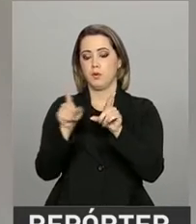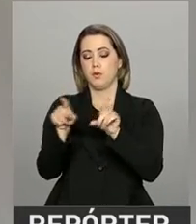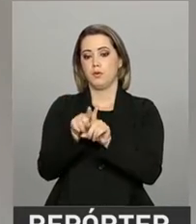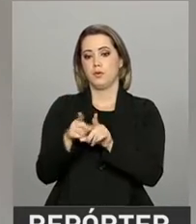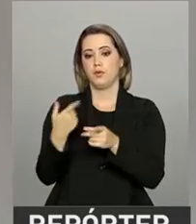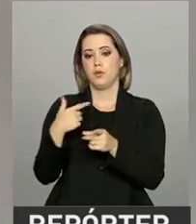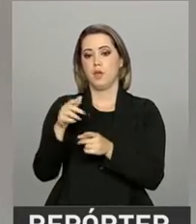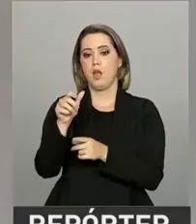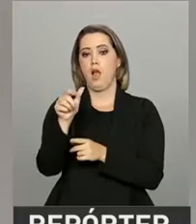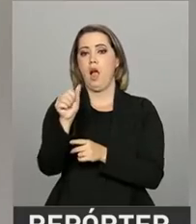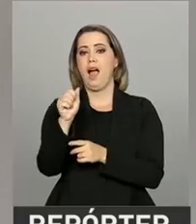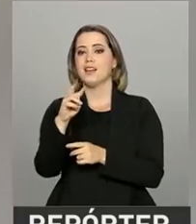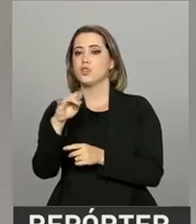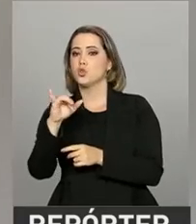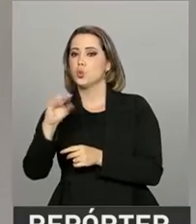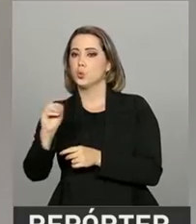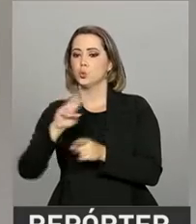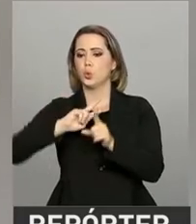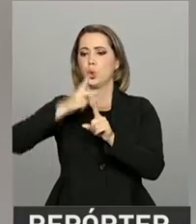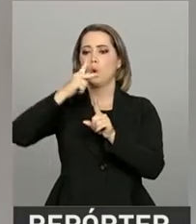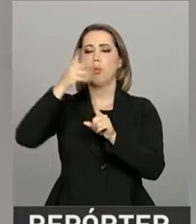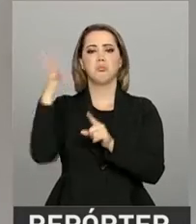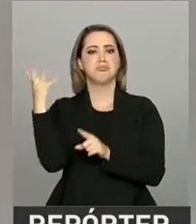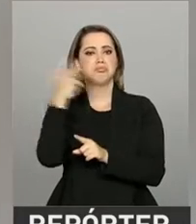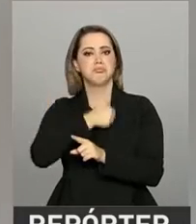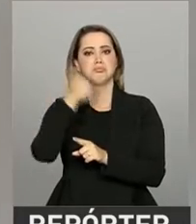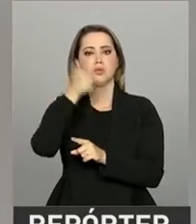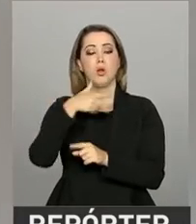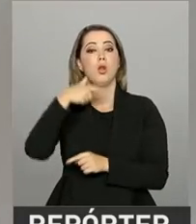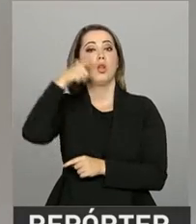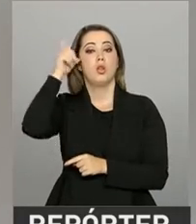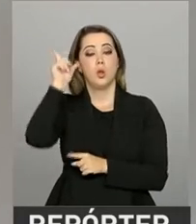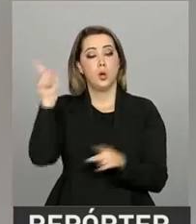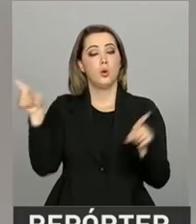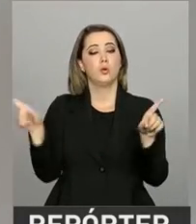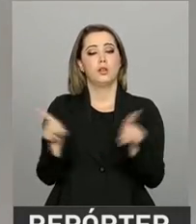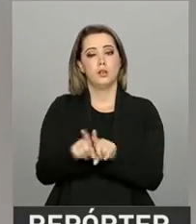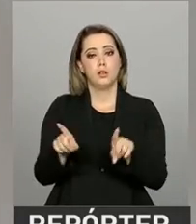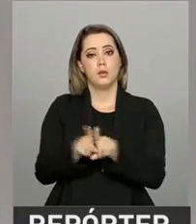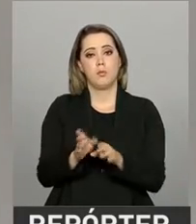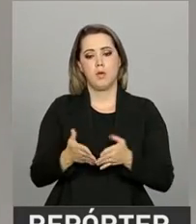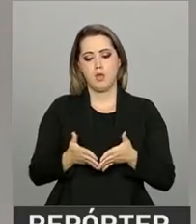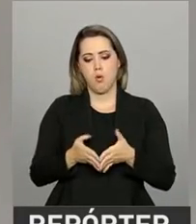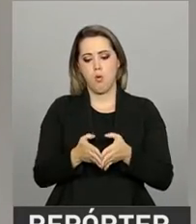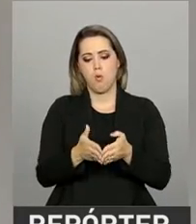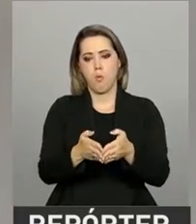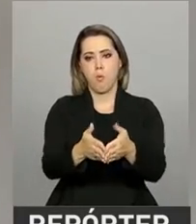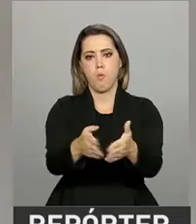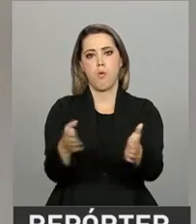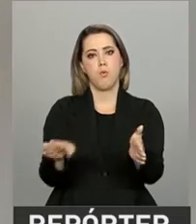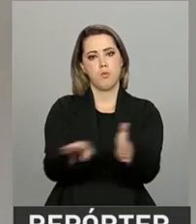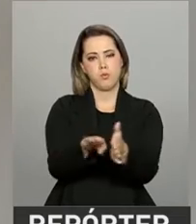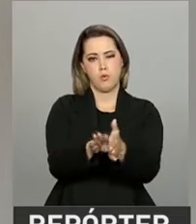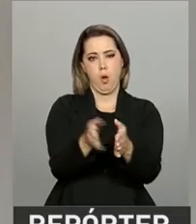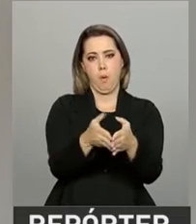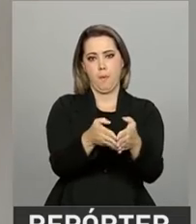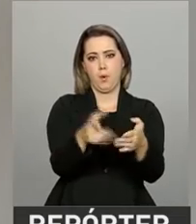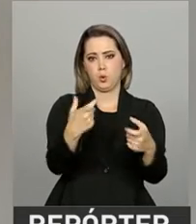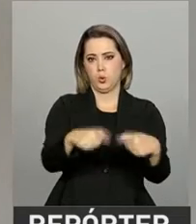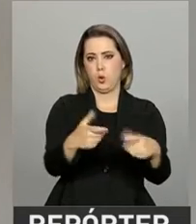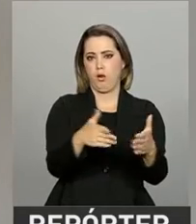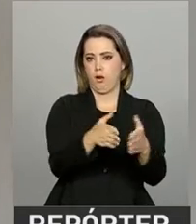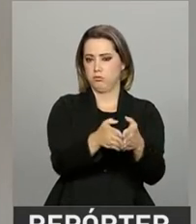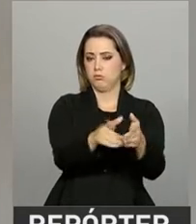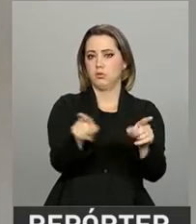ágil extraordinário e ontem ainda, lá em Santarém, um porto foi também concedido